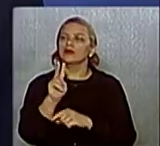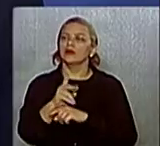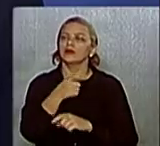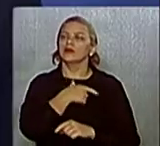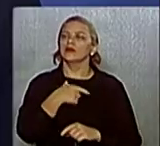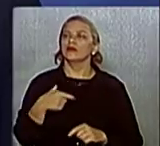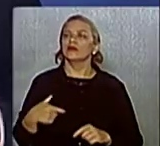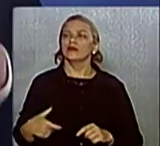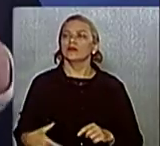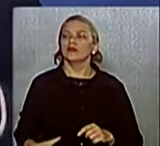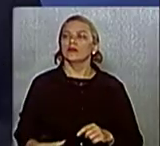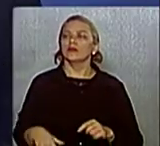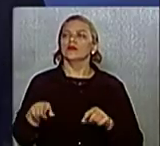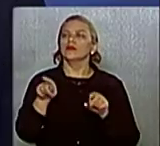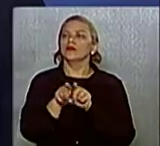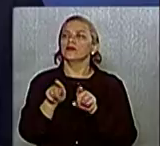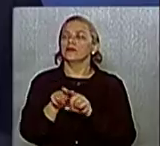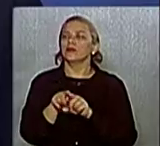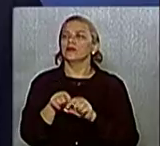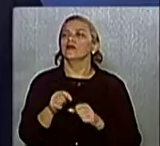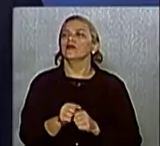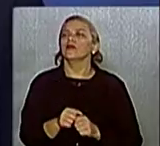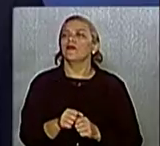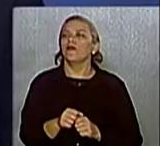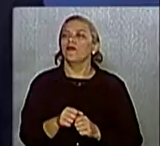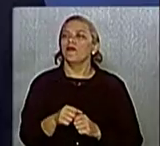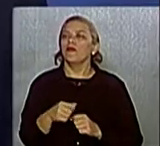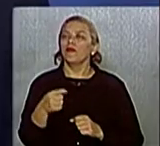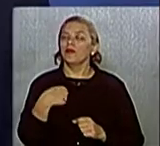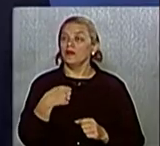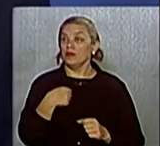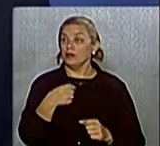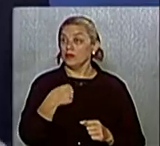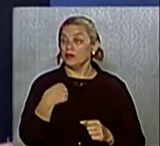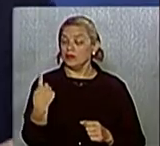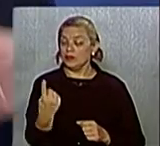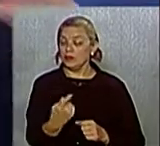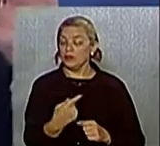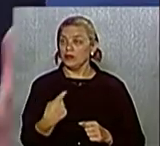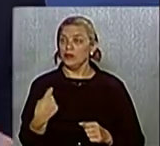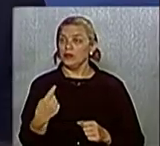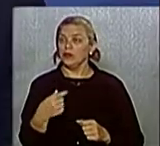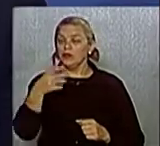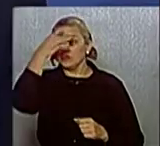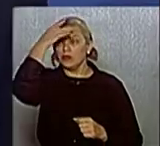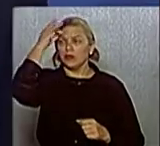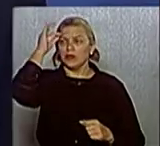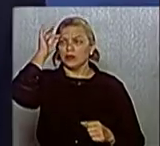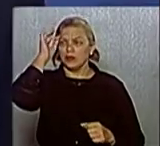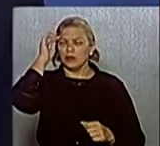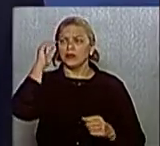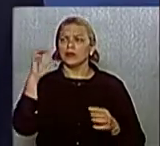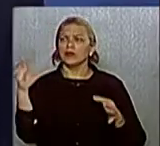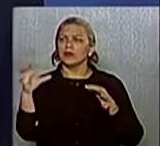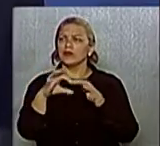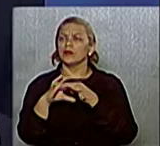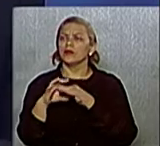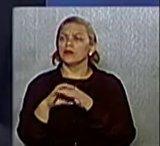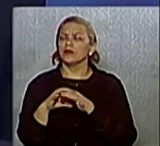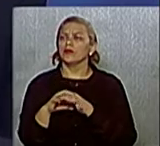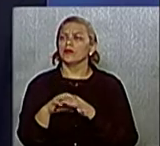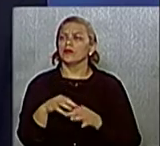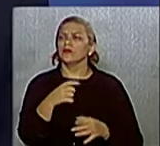é o Michel Temer. Vocês imaginem conosco na prefeitura, Guaratinguetá vai receber muitos recursos. Nós vamos trabalhar